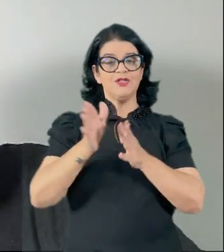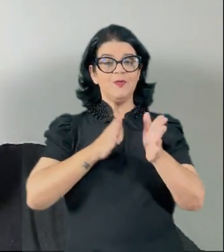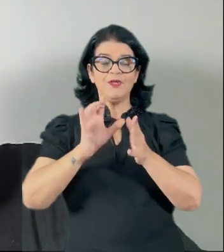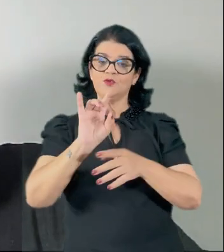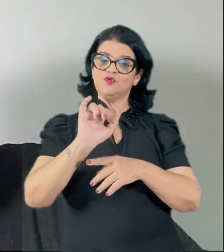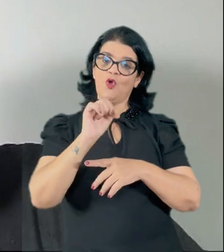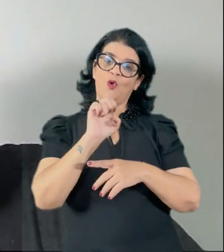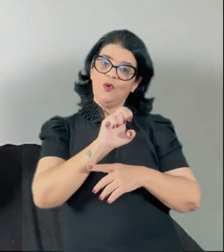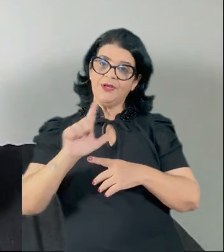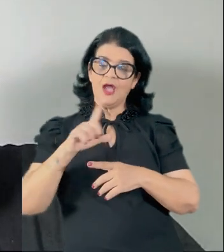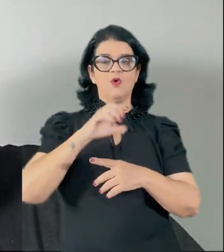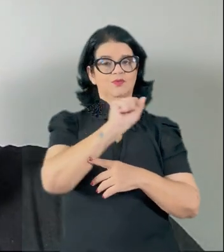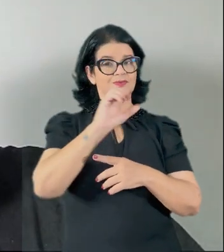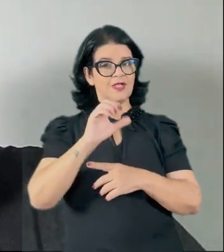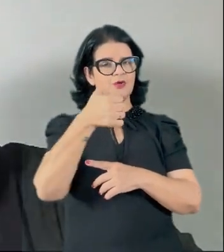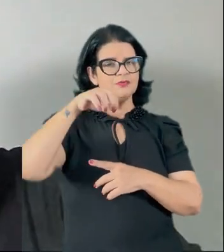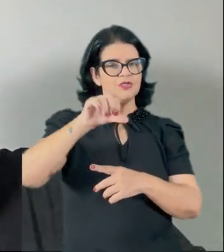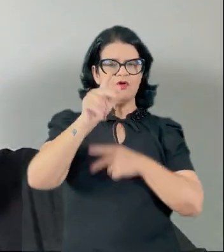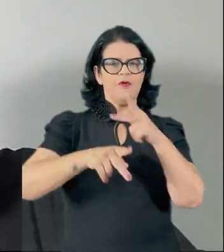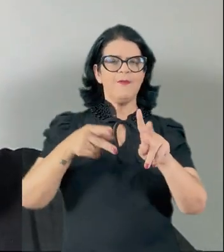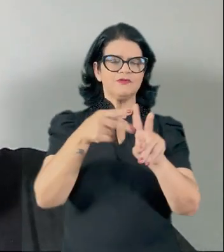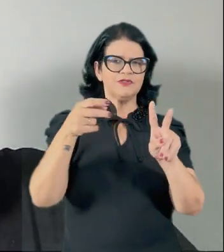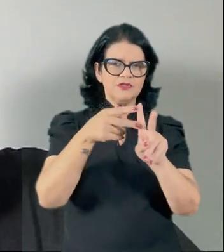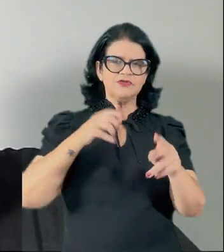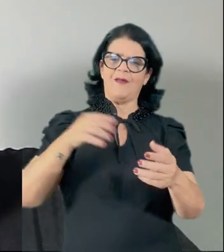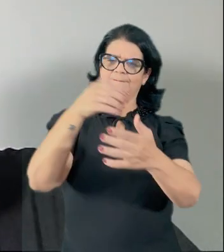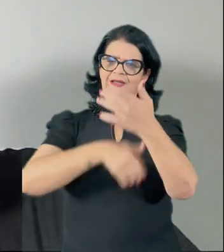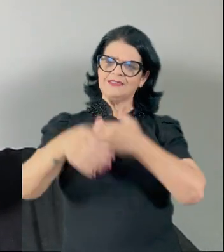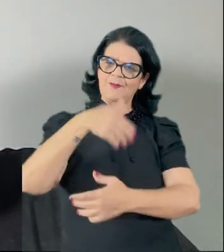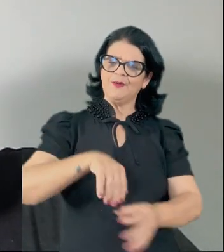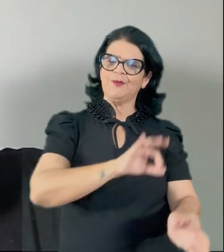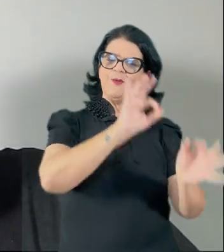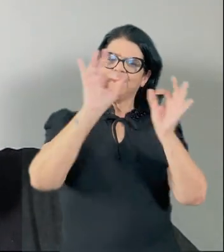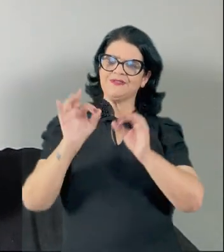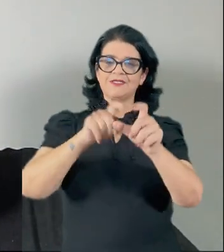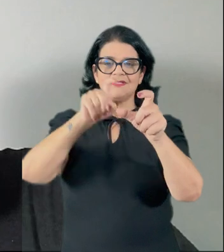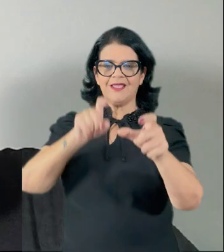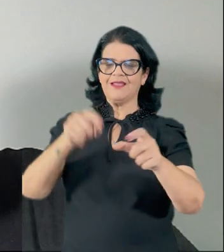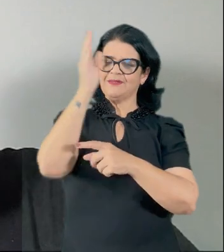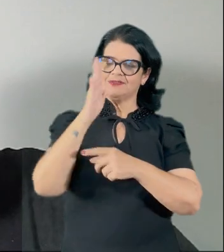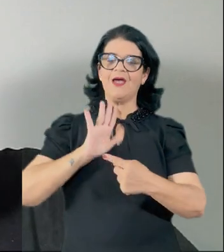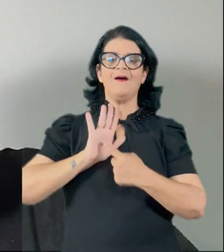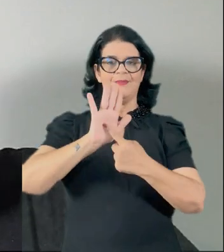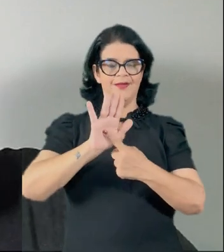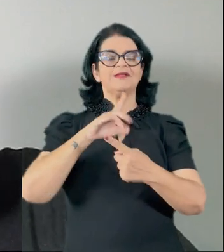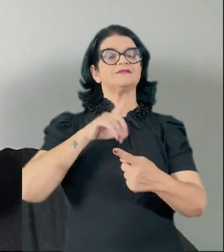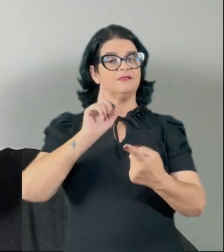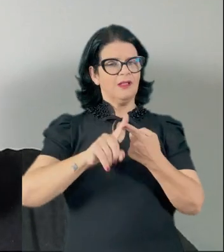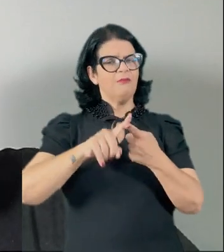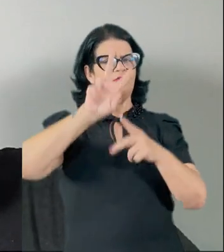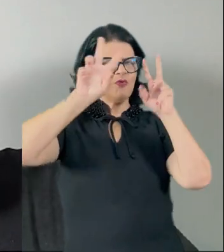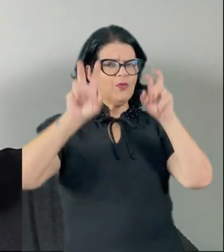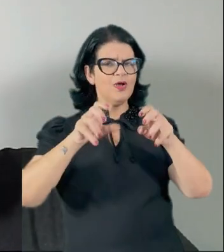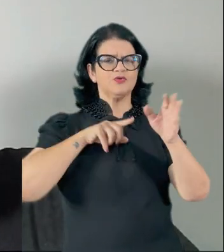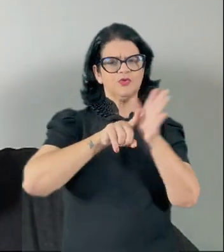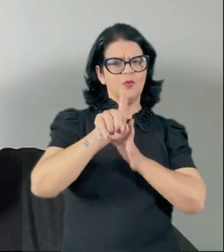muito além do período colonial. No século XIX, povos indígenas aparecem participando do processo de independência do Brasil.